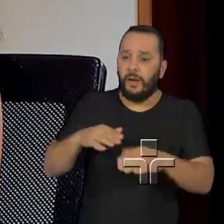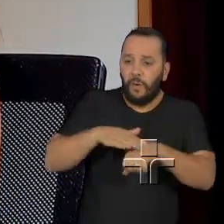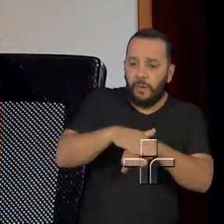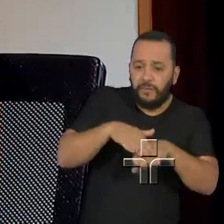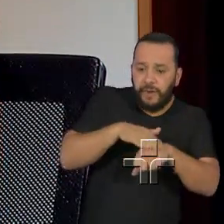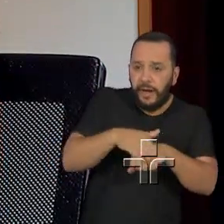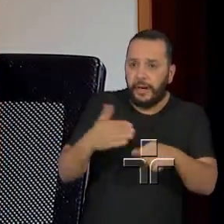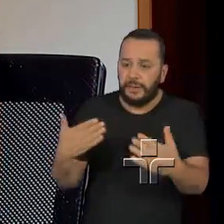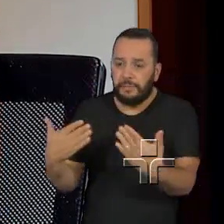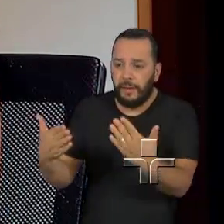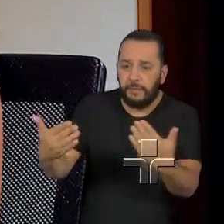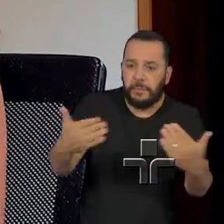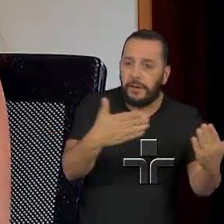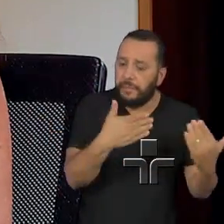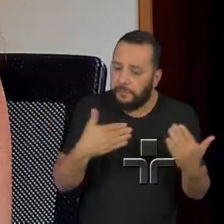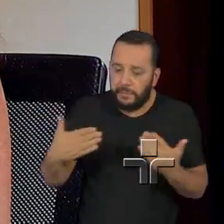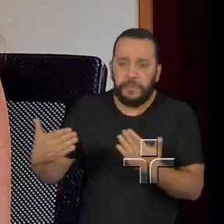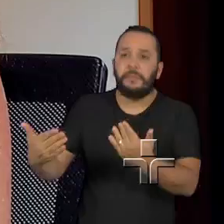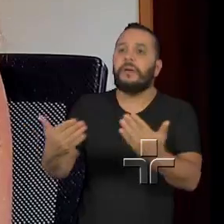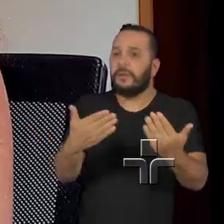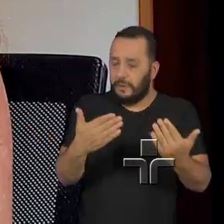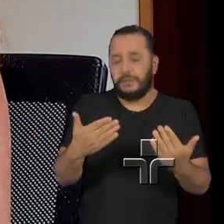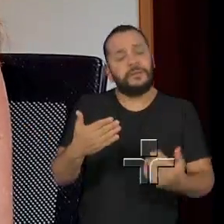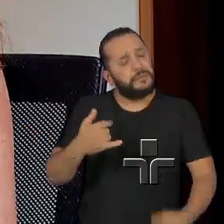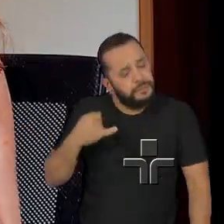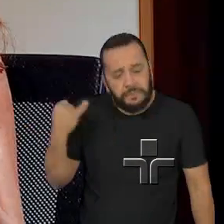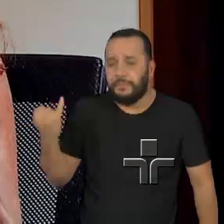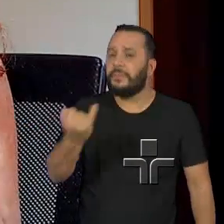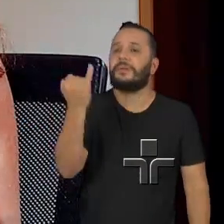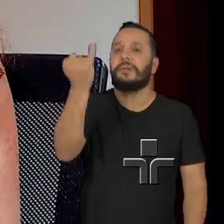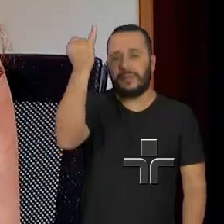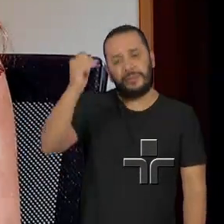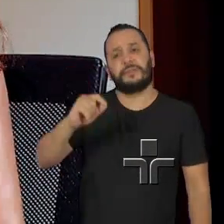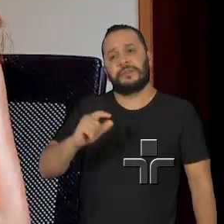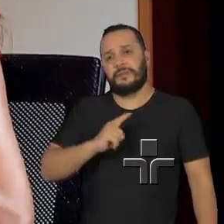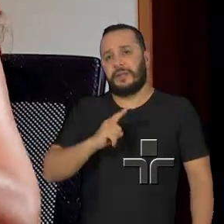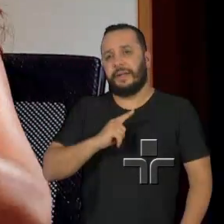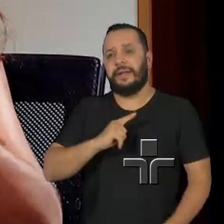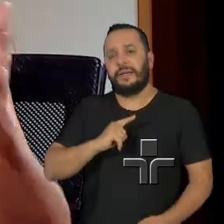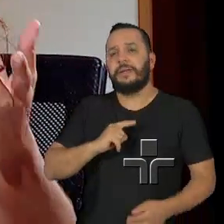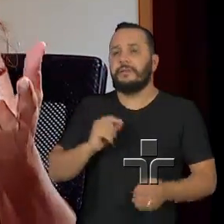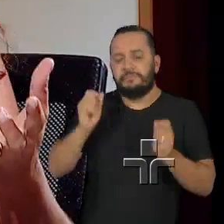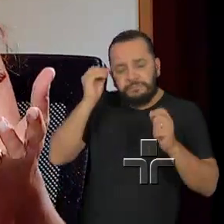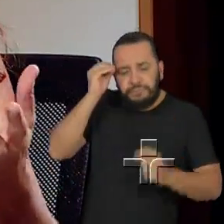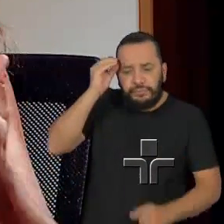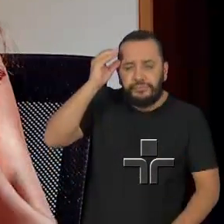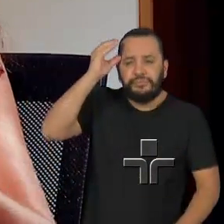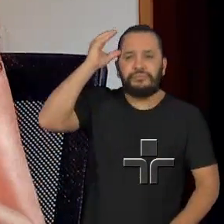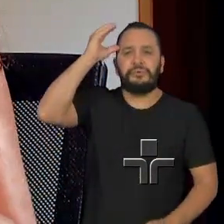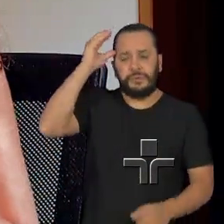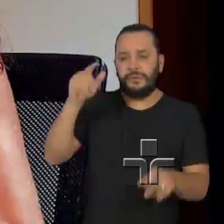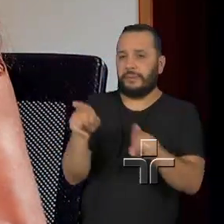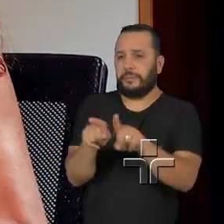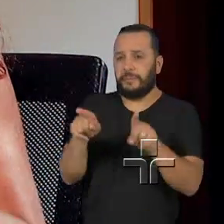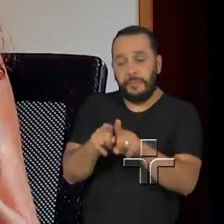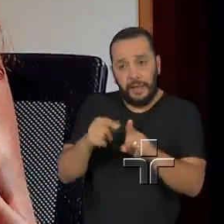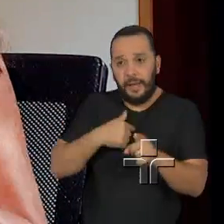o debate em si já é extremamente capacitador. Engrandece, aumentam as possibilidades de